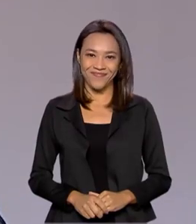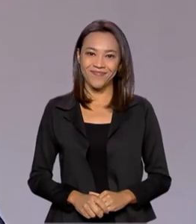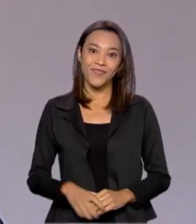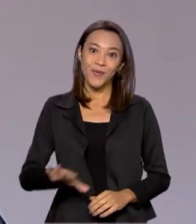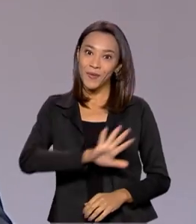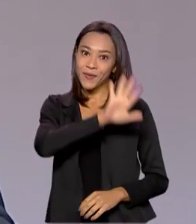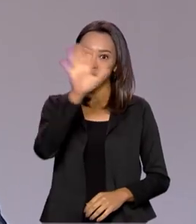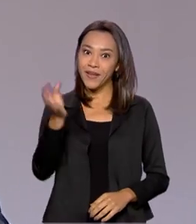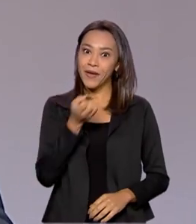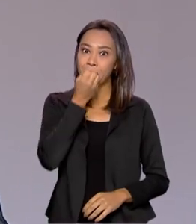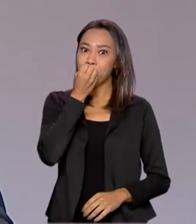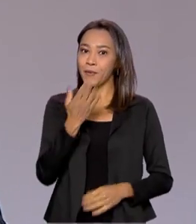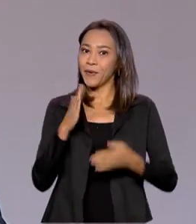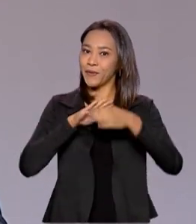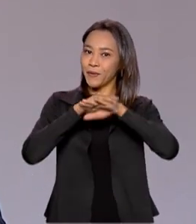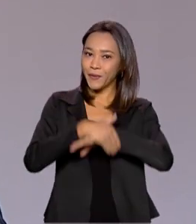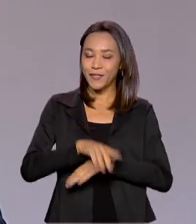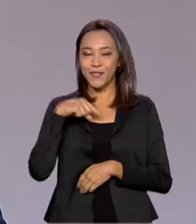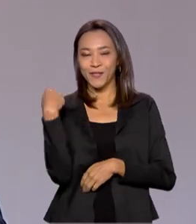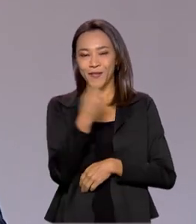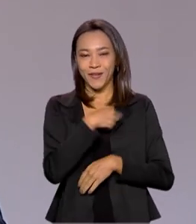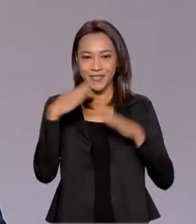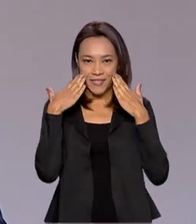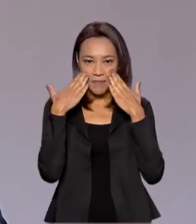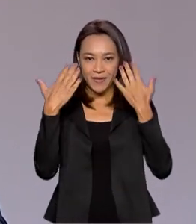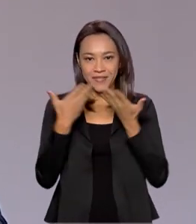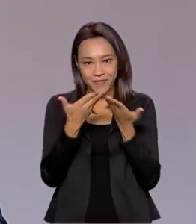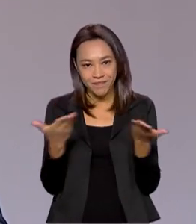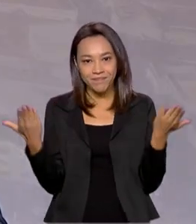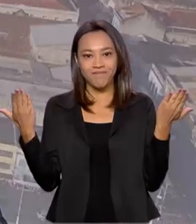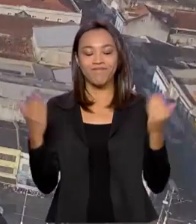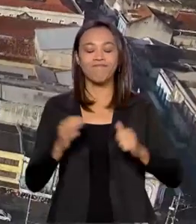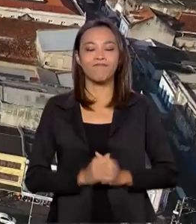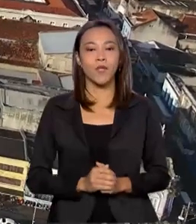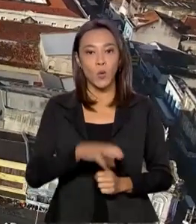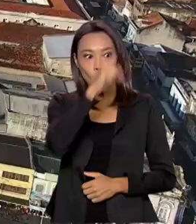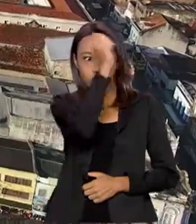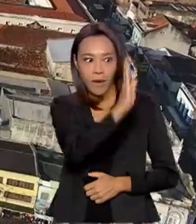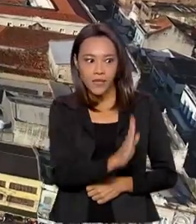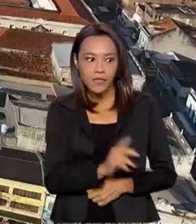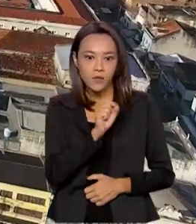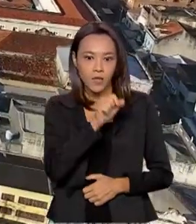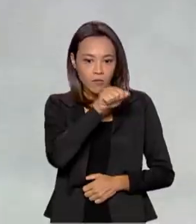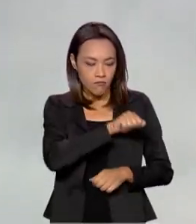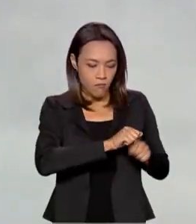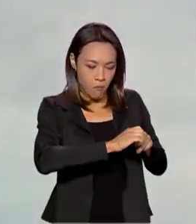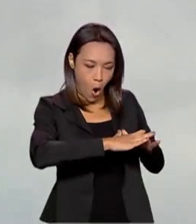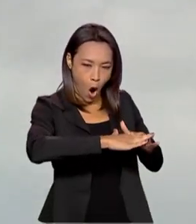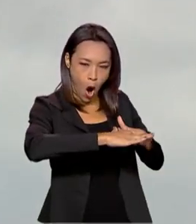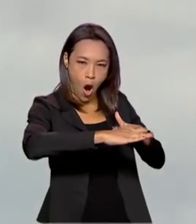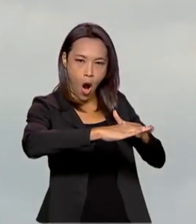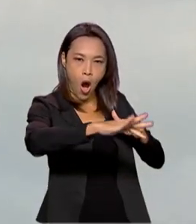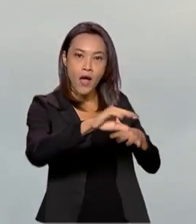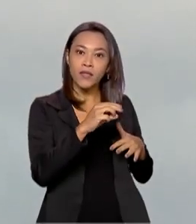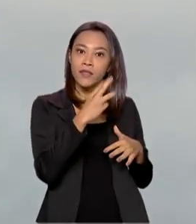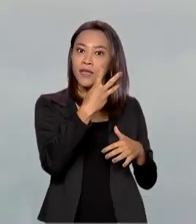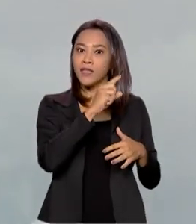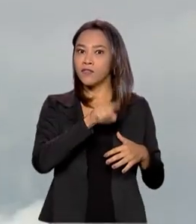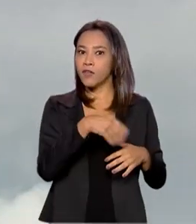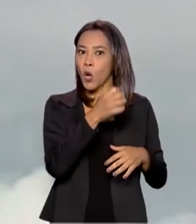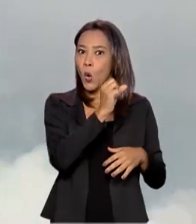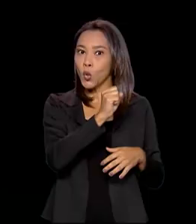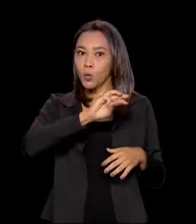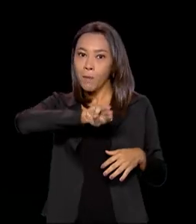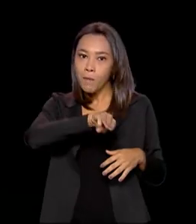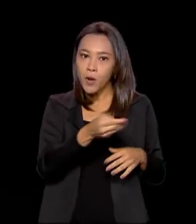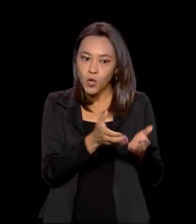Olá, boa noite. Estamos no ar com o Brasil em pauta. O Brasil tem uma produção diária de 3,8 milhões de barris de